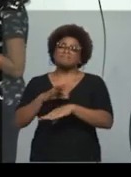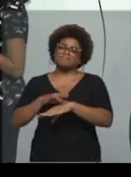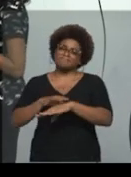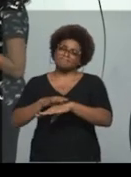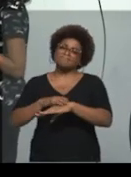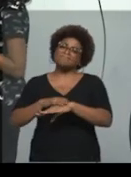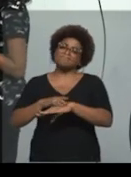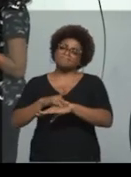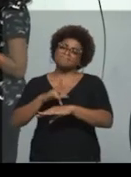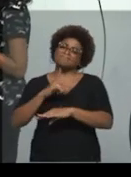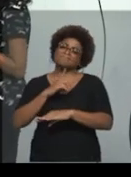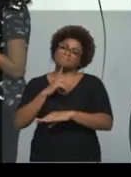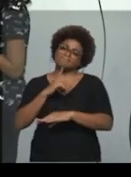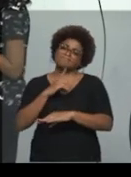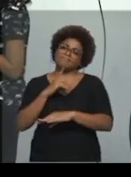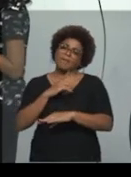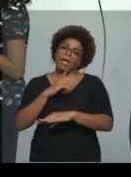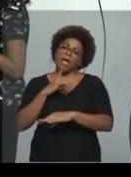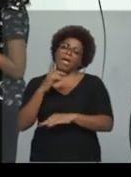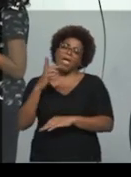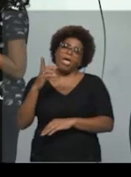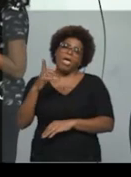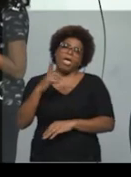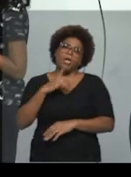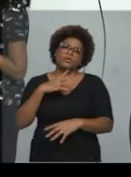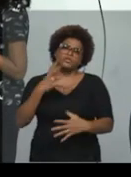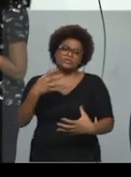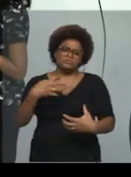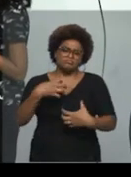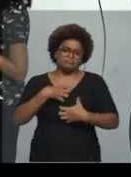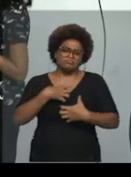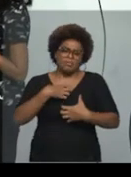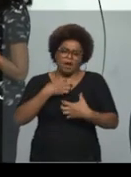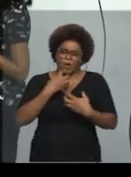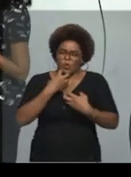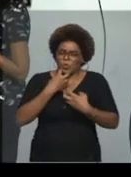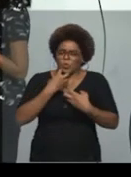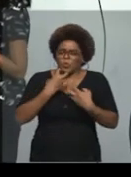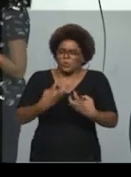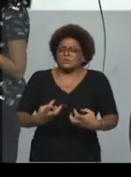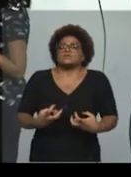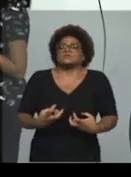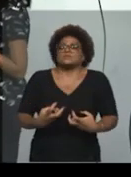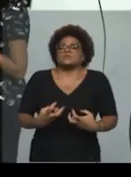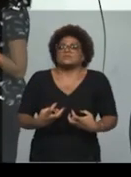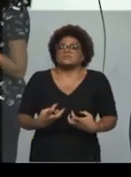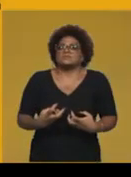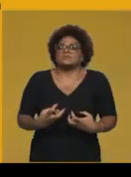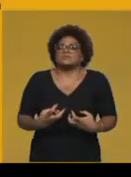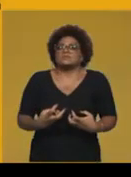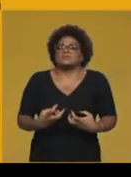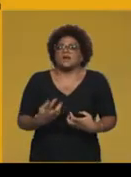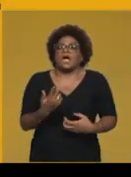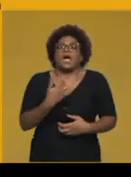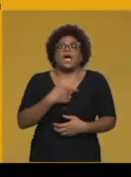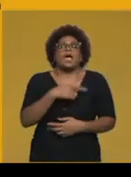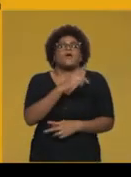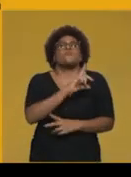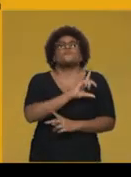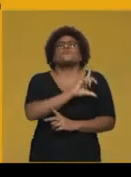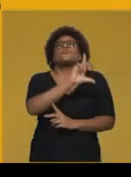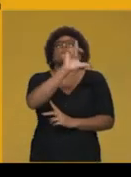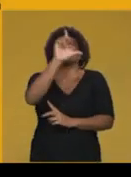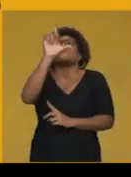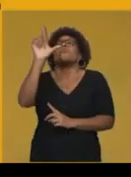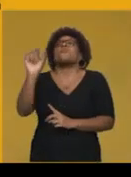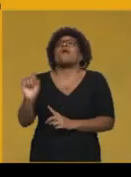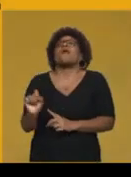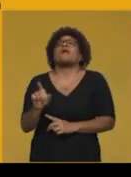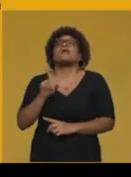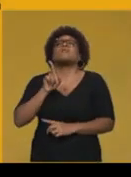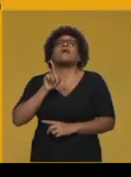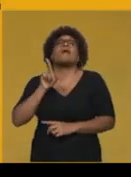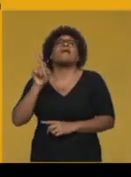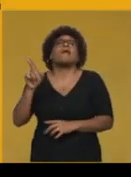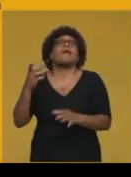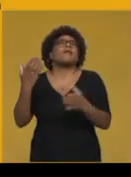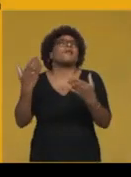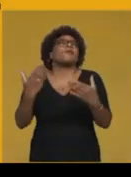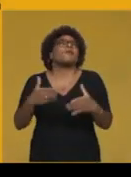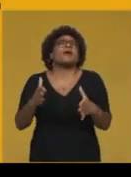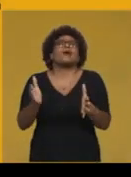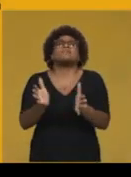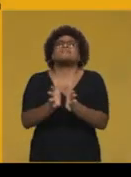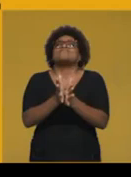subinconsciente esse grito estapafúrdio. Vou-me embora para Pazárgada, senti na